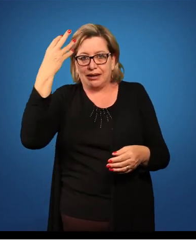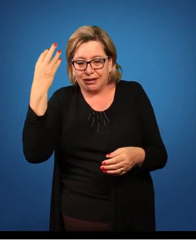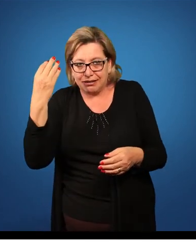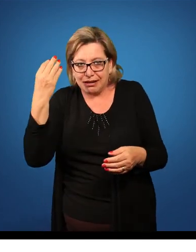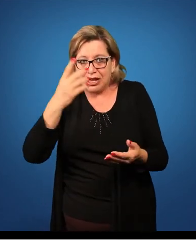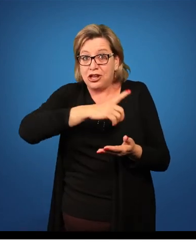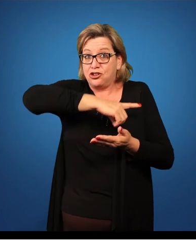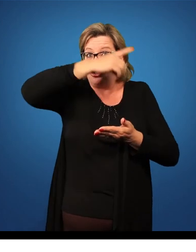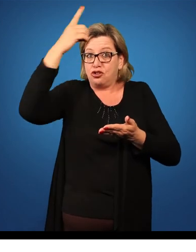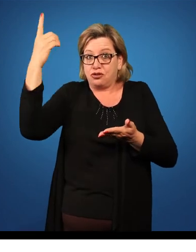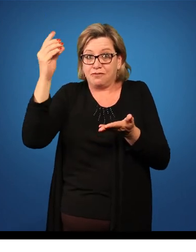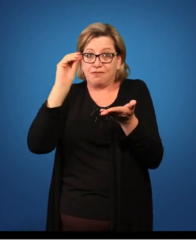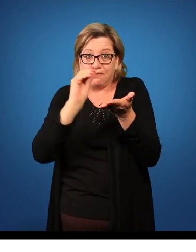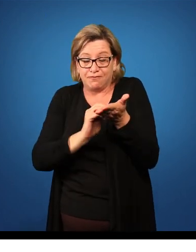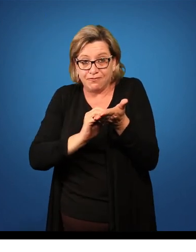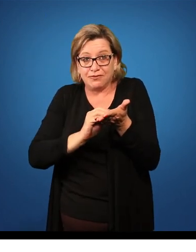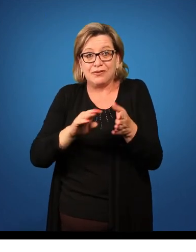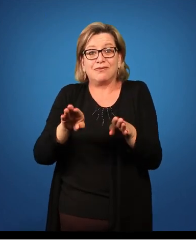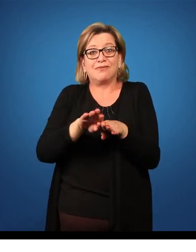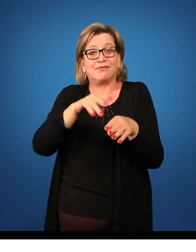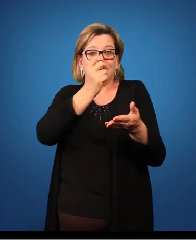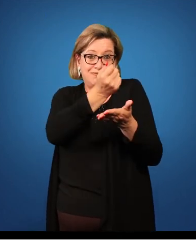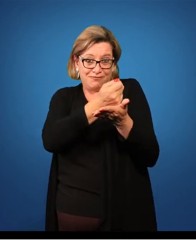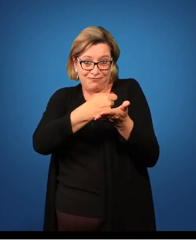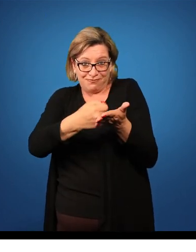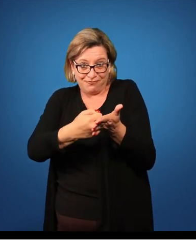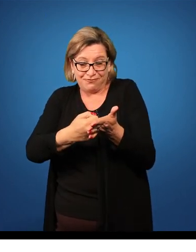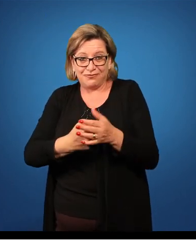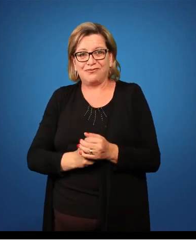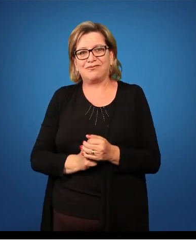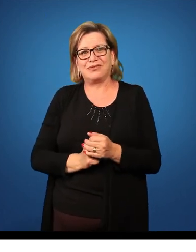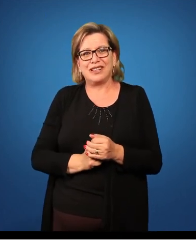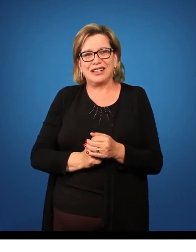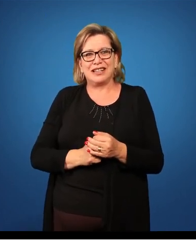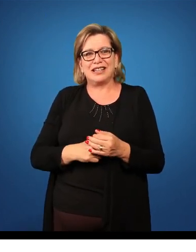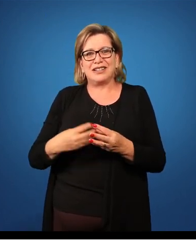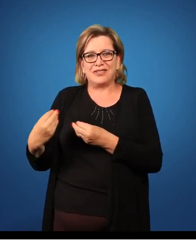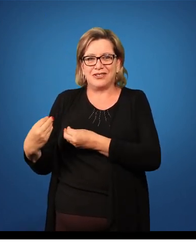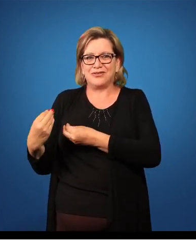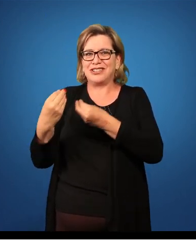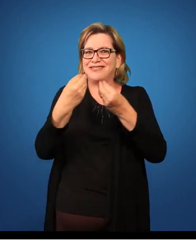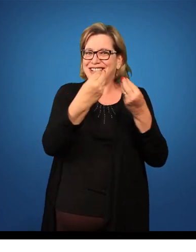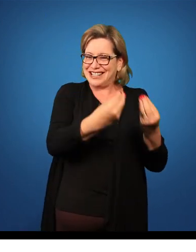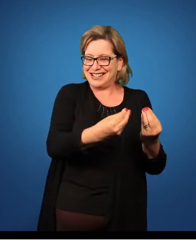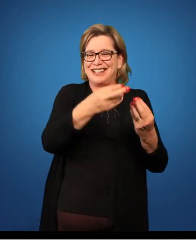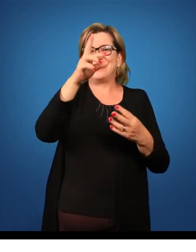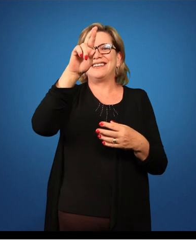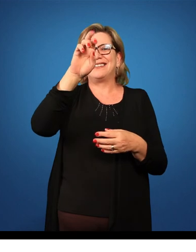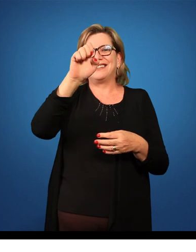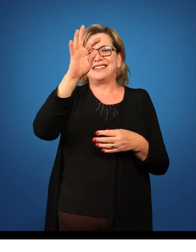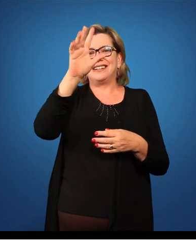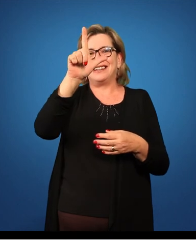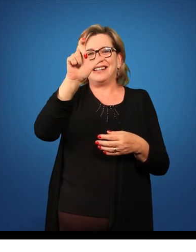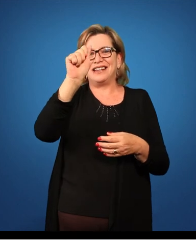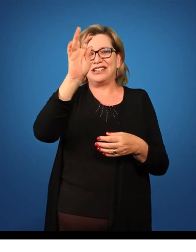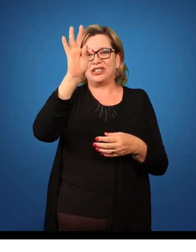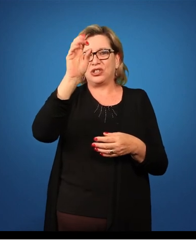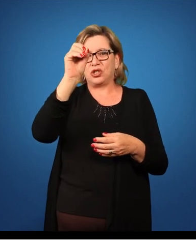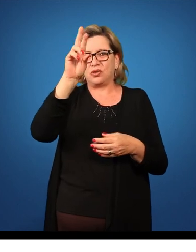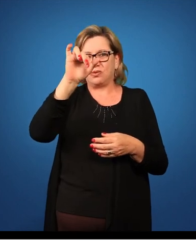relatório e assinar também. A entrega do relatório é fundamental nos prazos